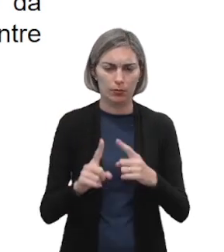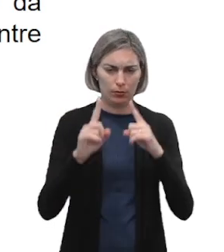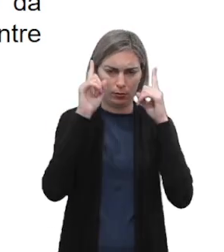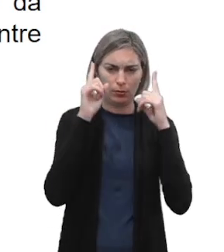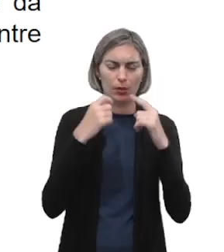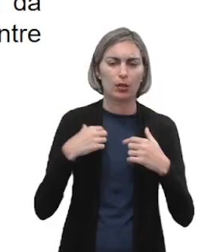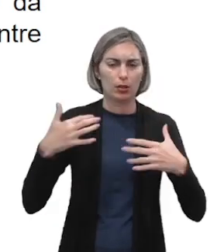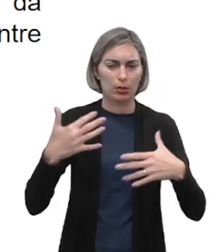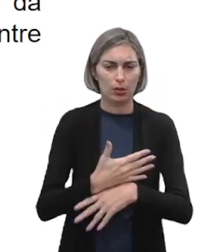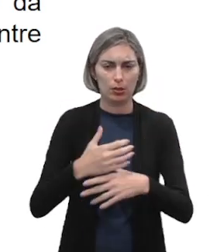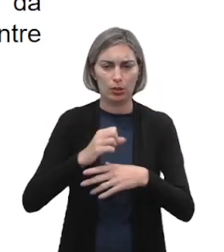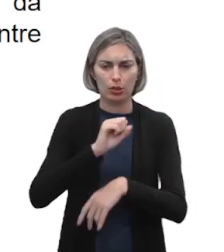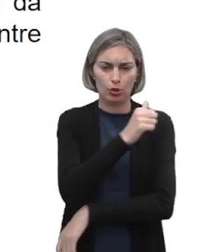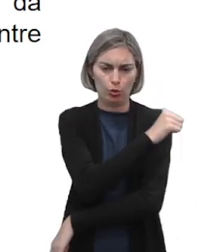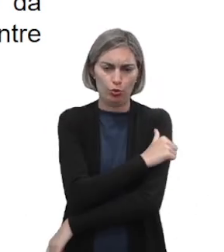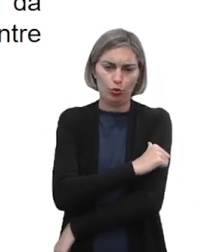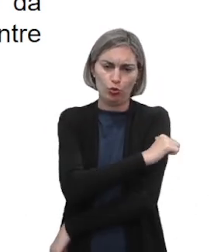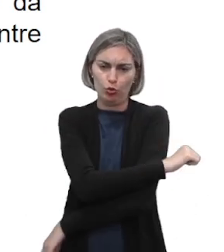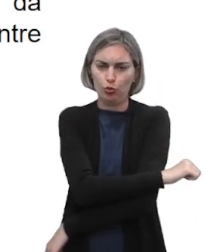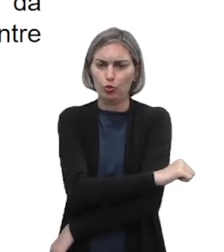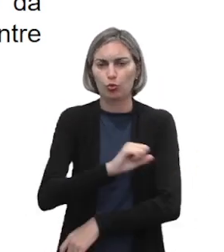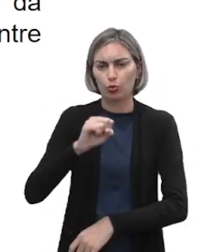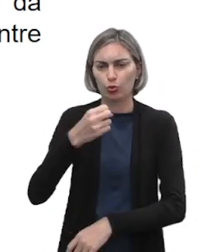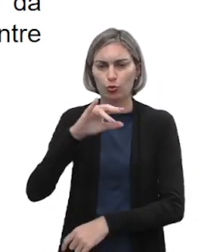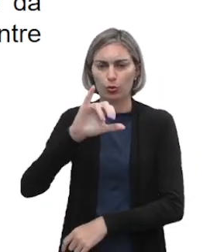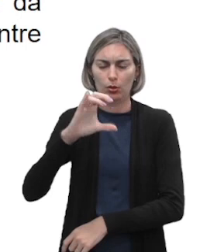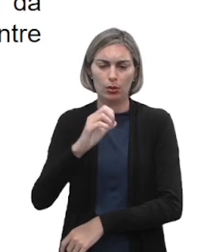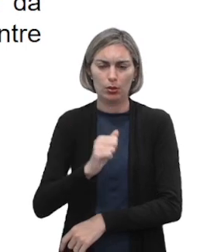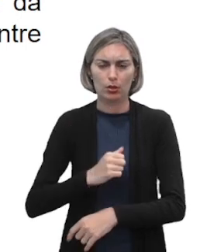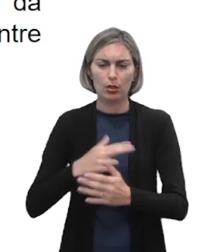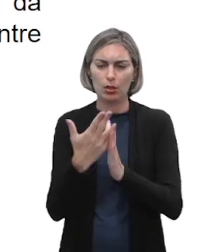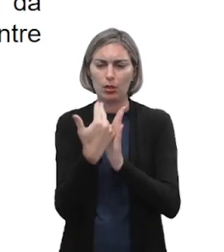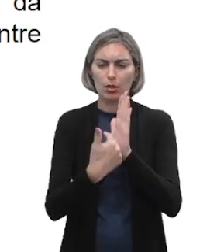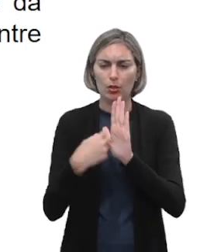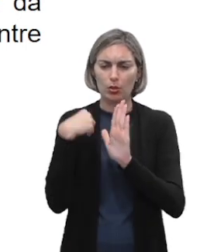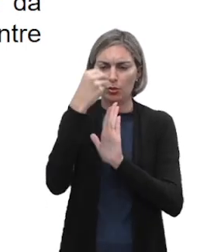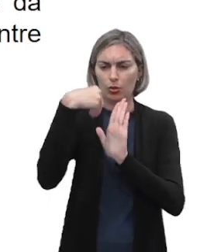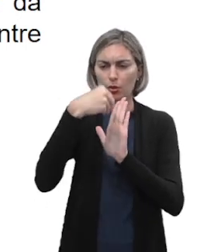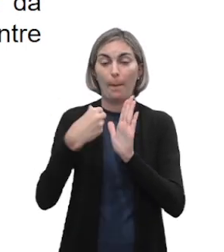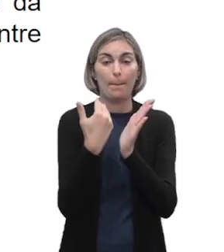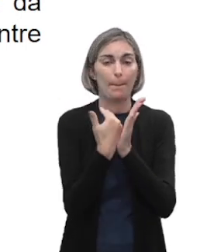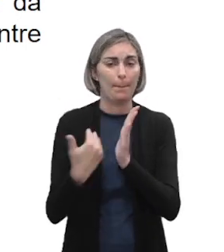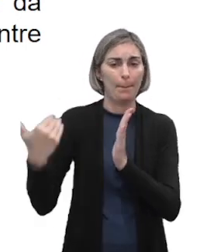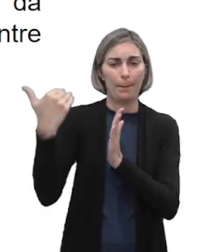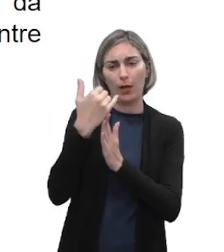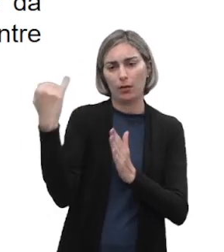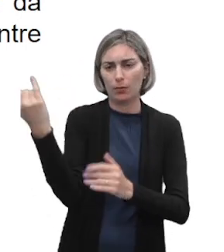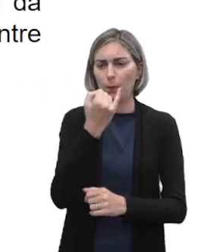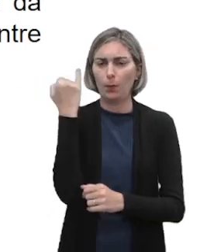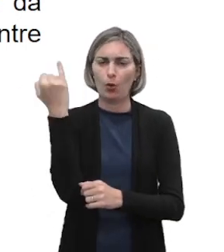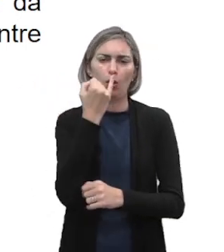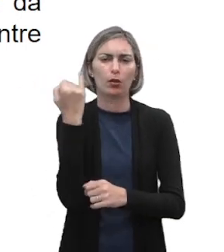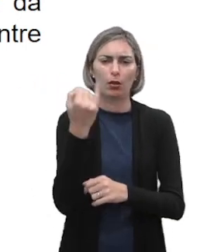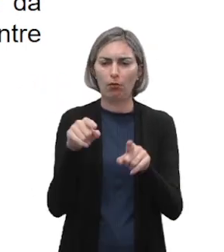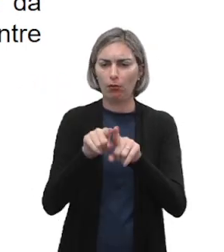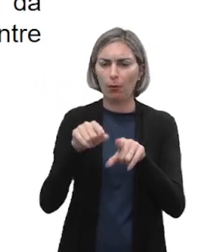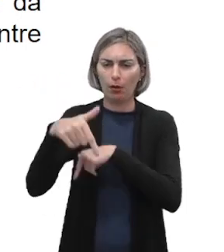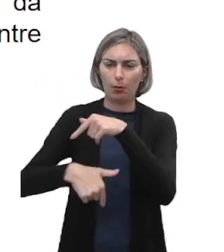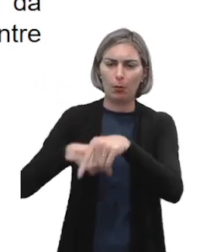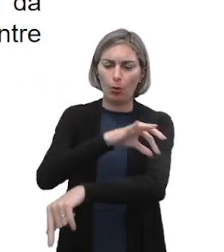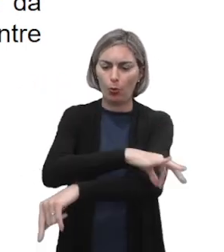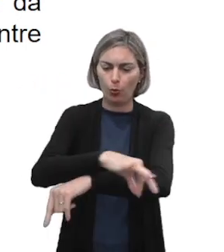nascido na Suíça. Ele foi um dos designers gráficos mais importantes da história. Também atuou como arquiteto, como